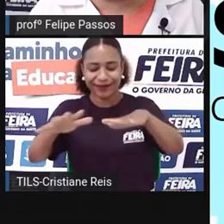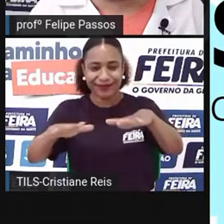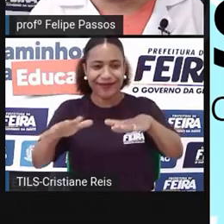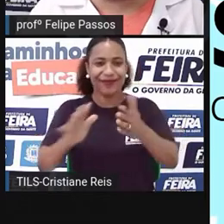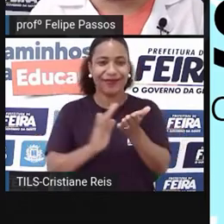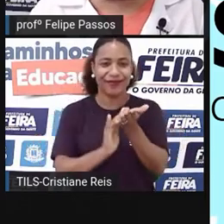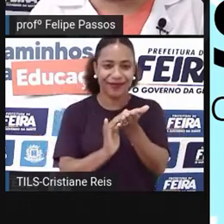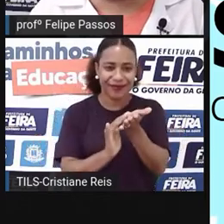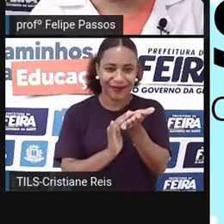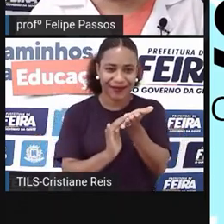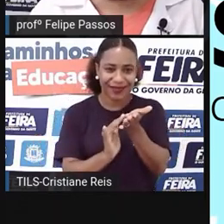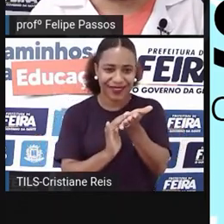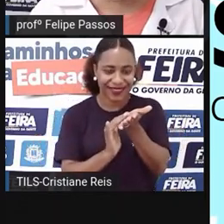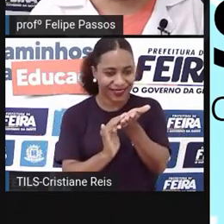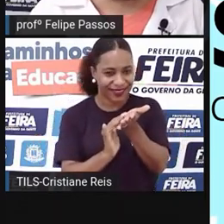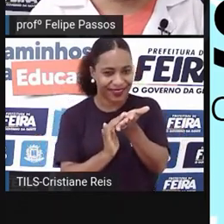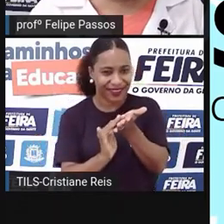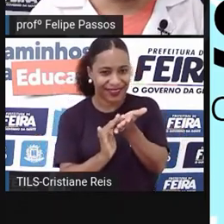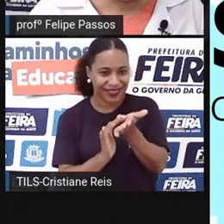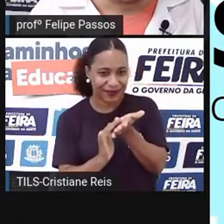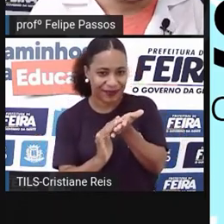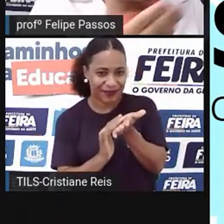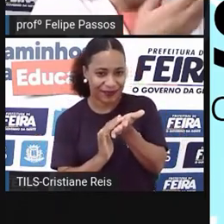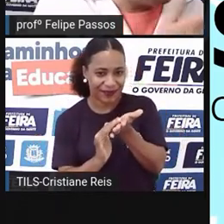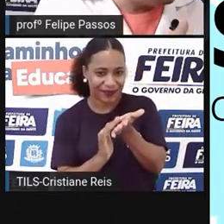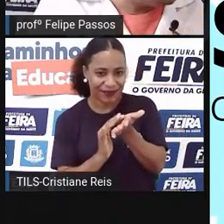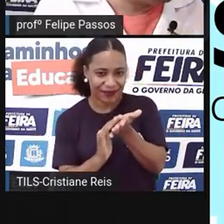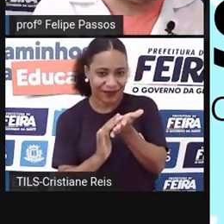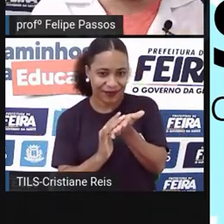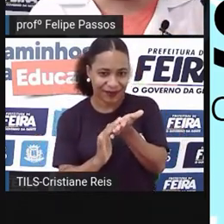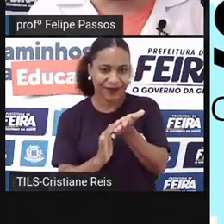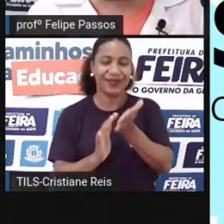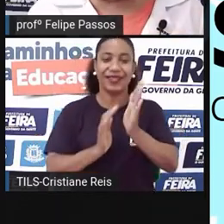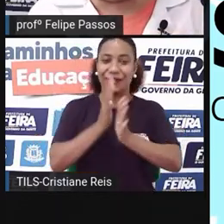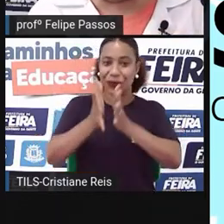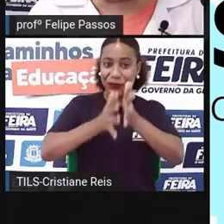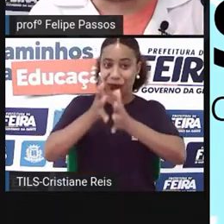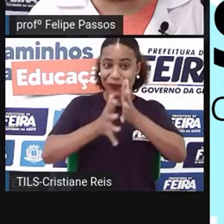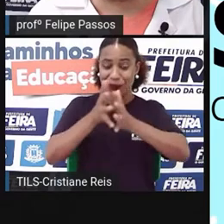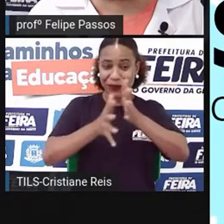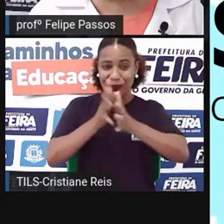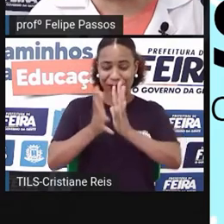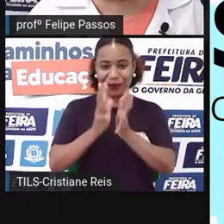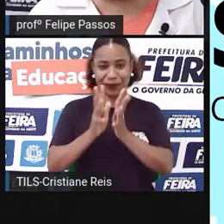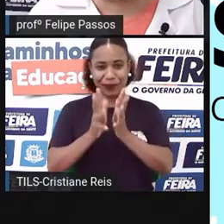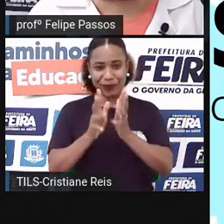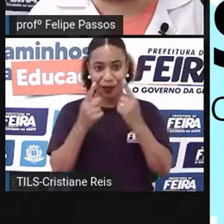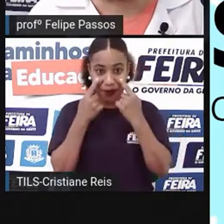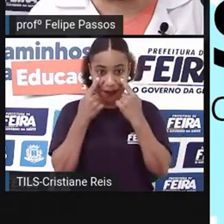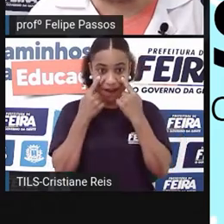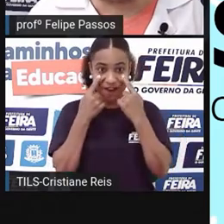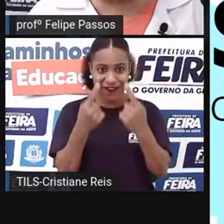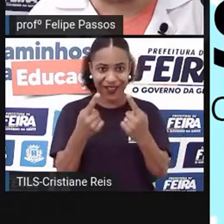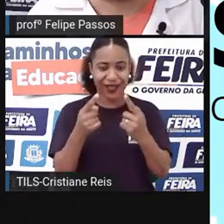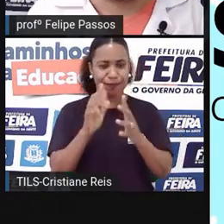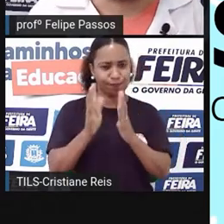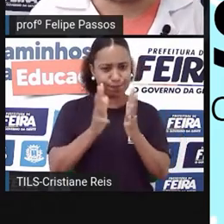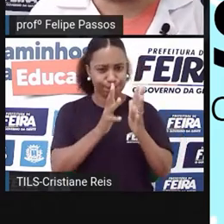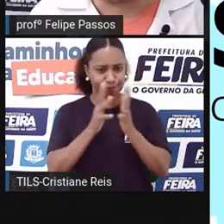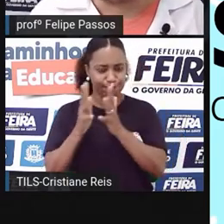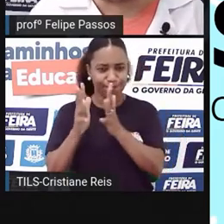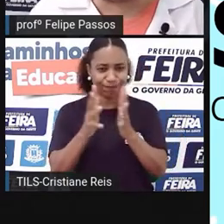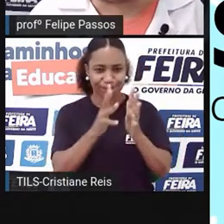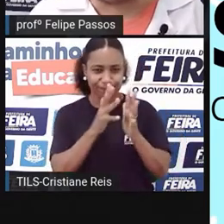lê por braile, através da tradução em libras, no caso de quem não tem audição ou